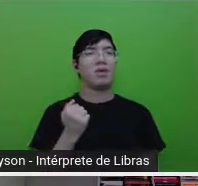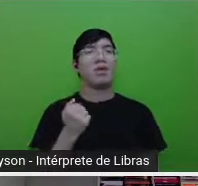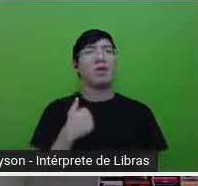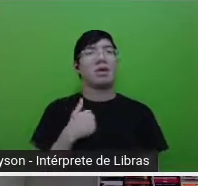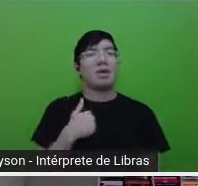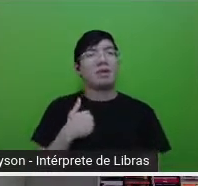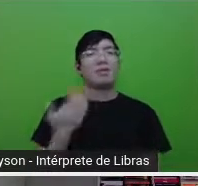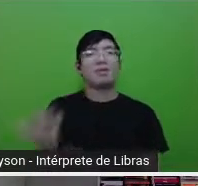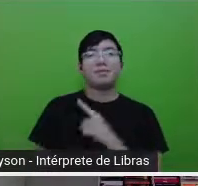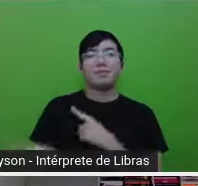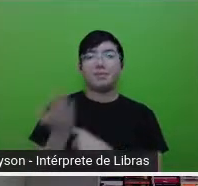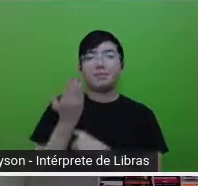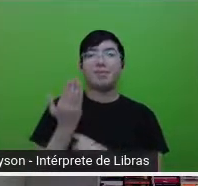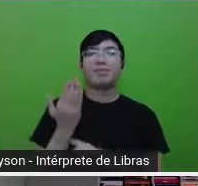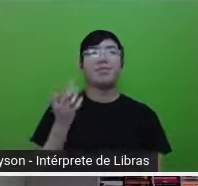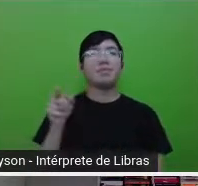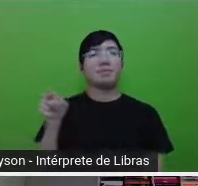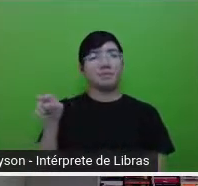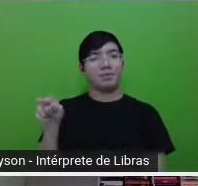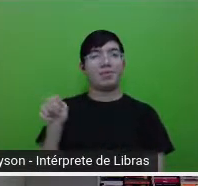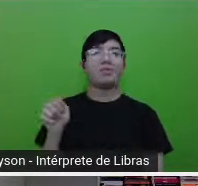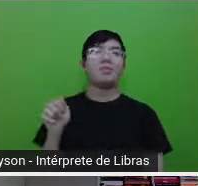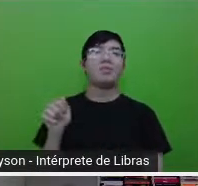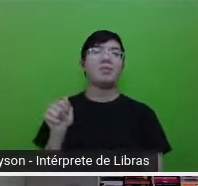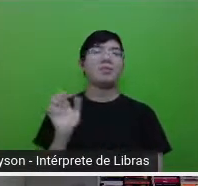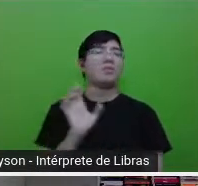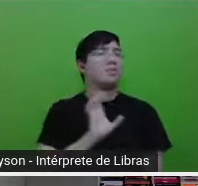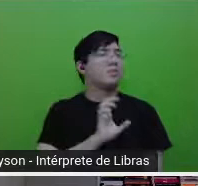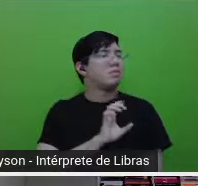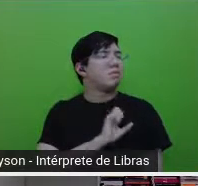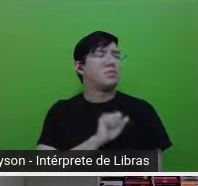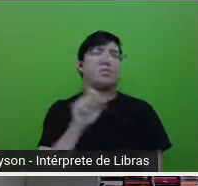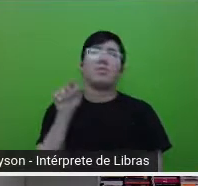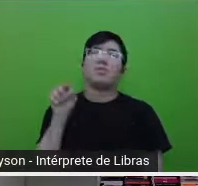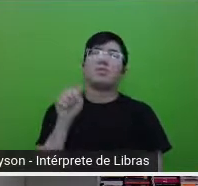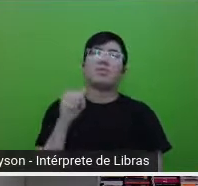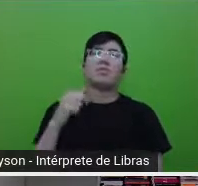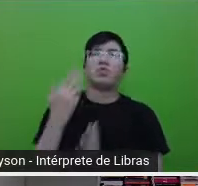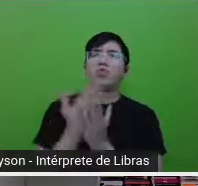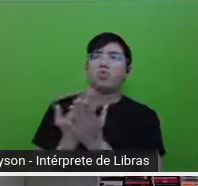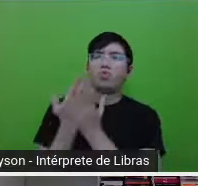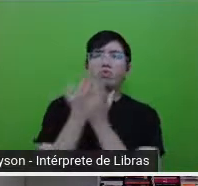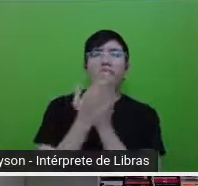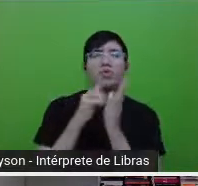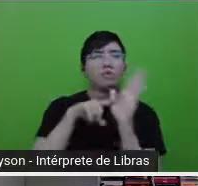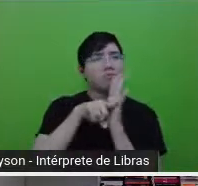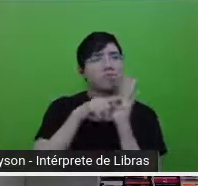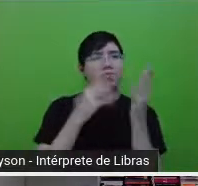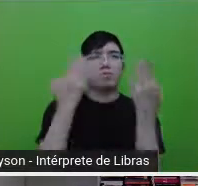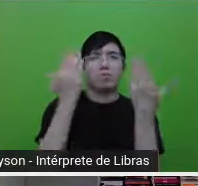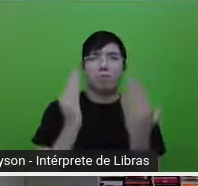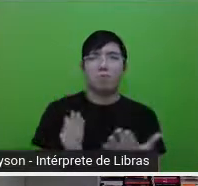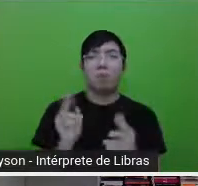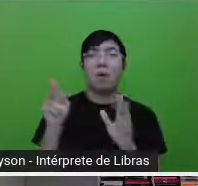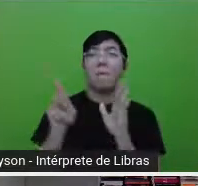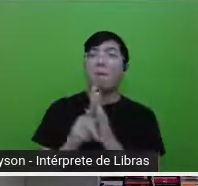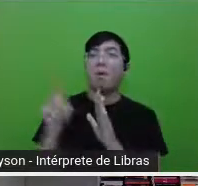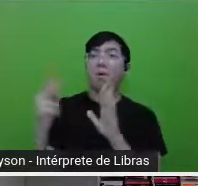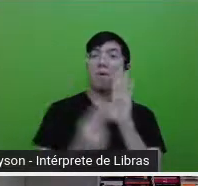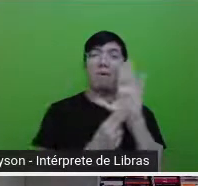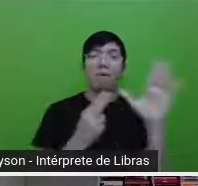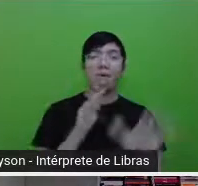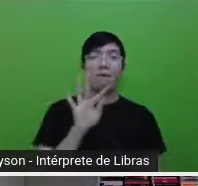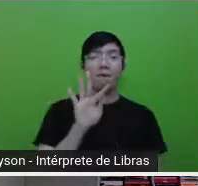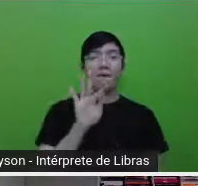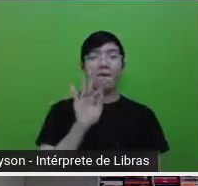para fazer leituras mais acuradas, análises mais, digamos assim, profundas da obra